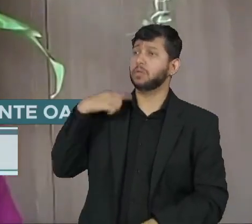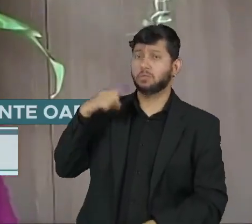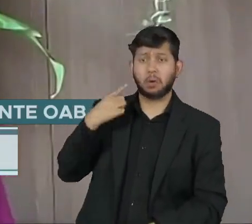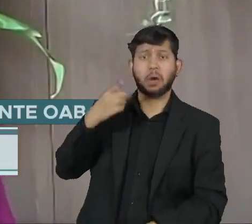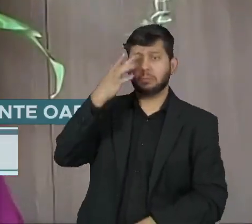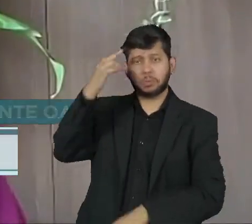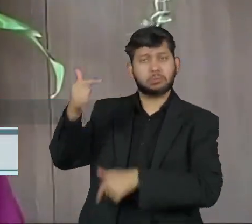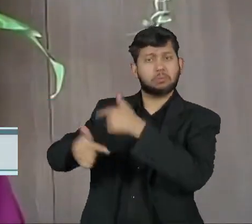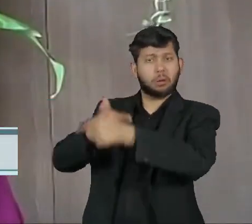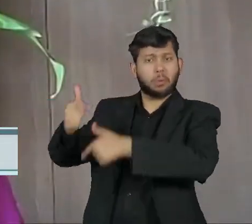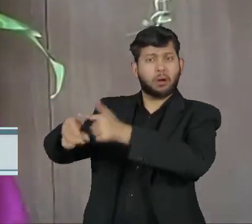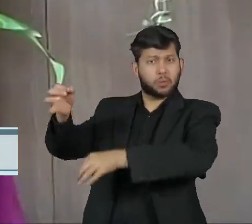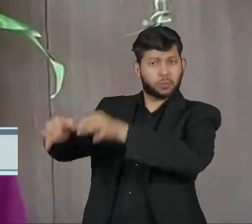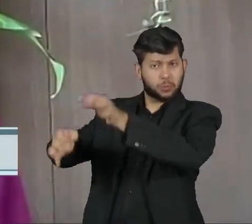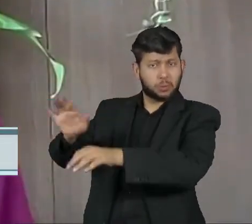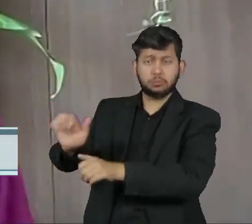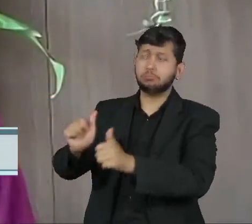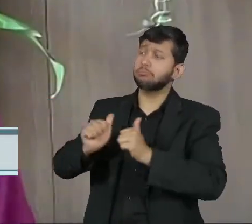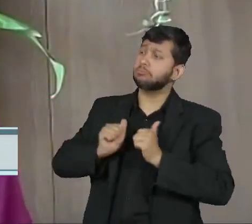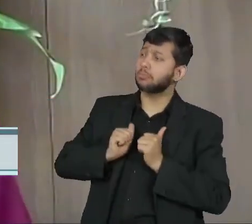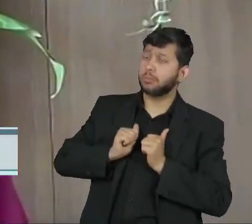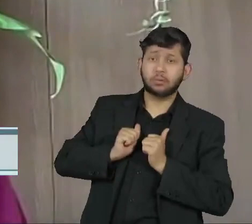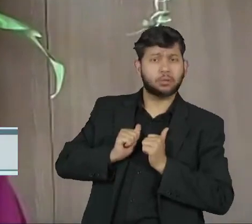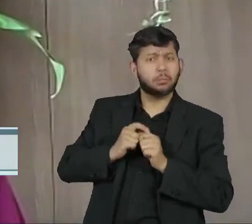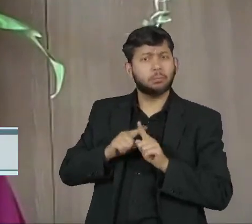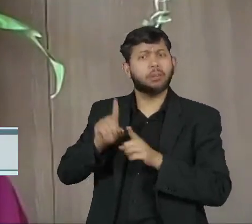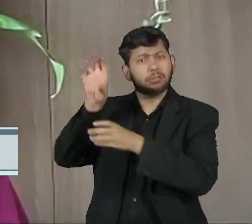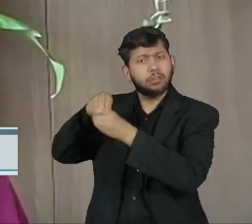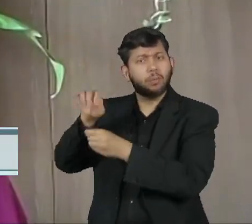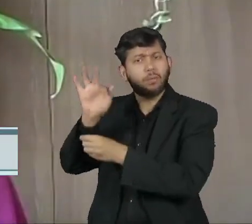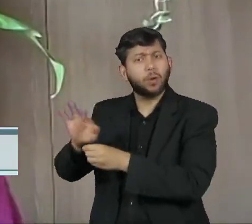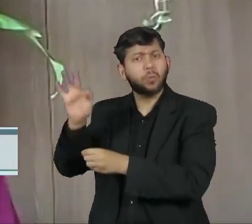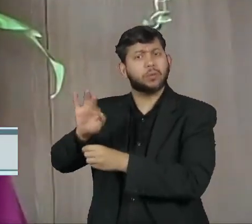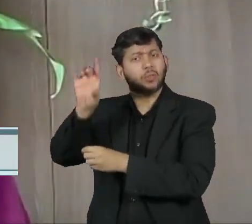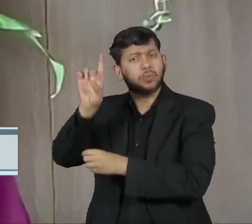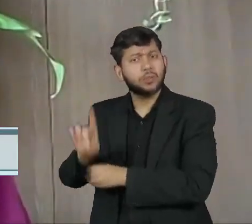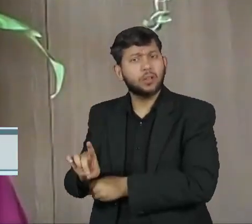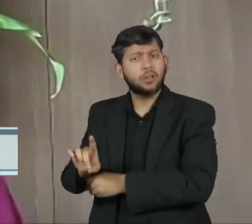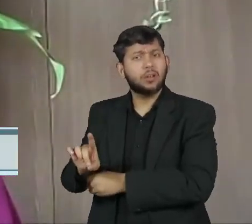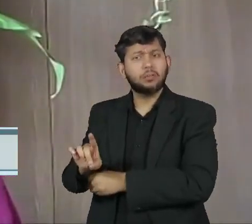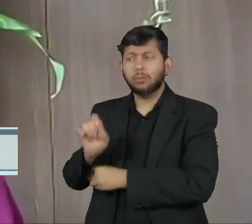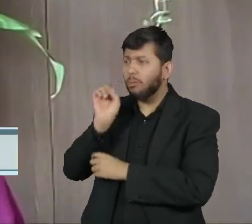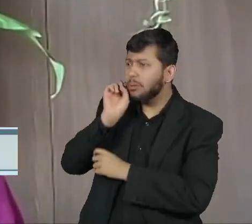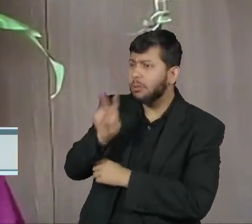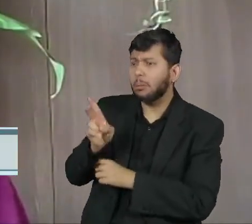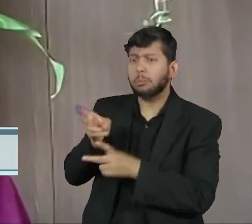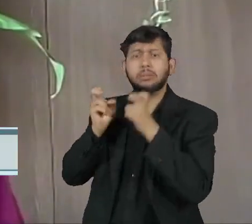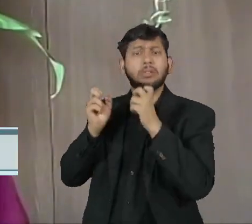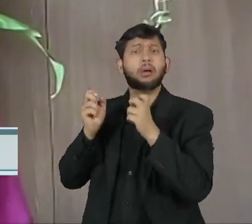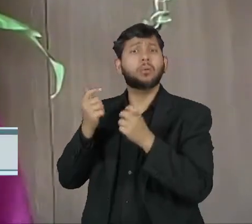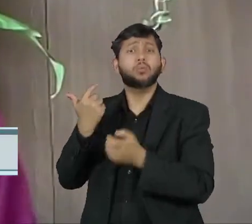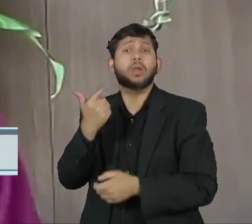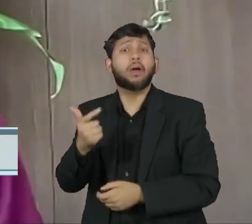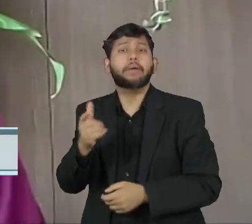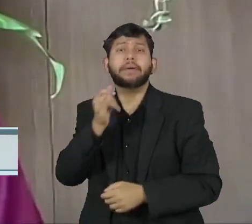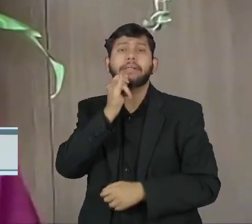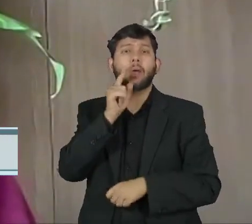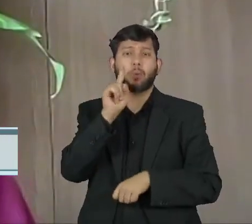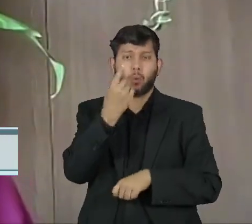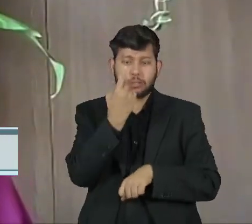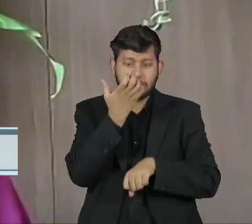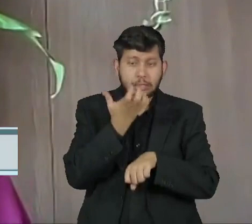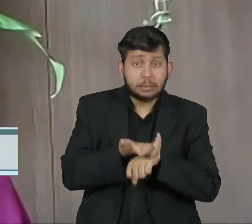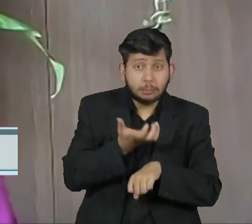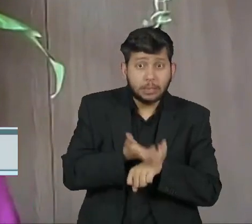operadores do direito, nas próprias faculdades de direito é difícil nós encontrarmos, por exemplo, uma disciplina